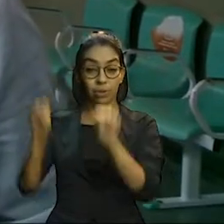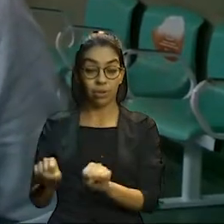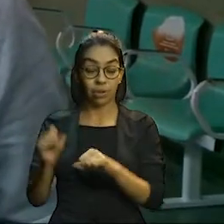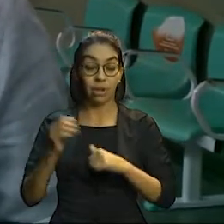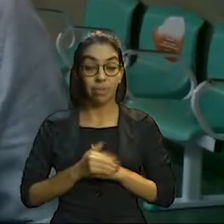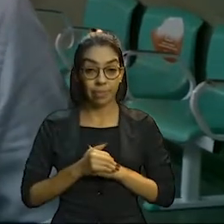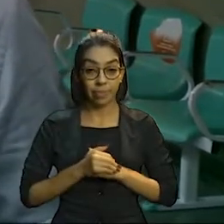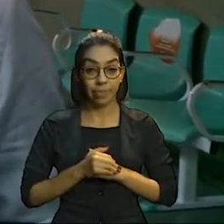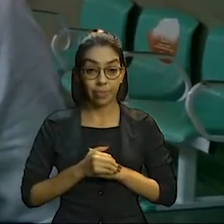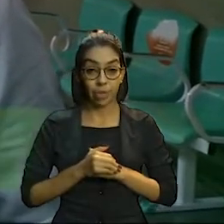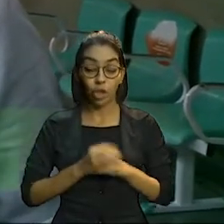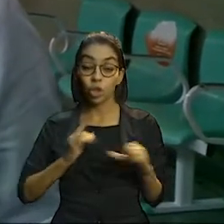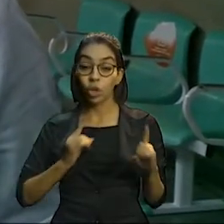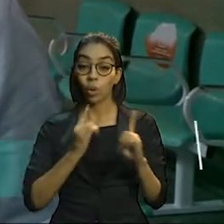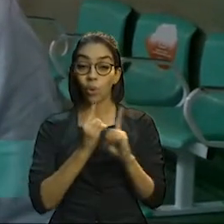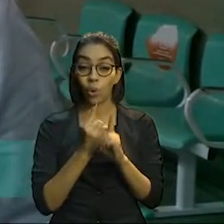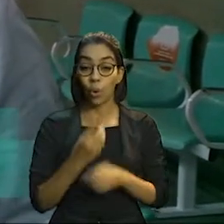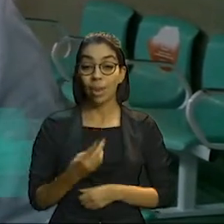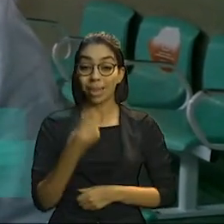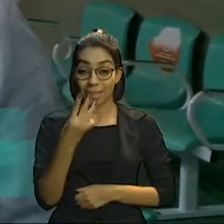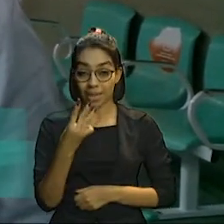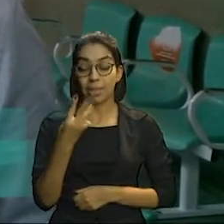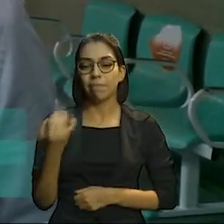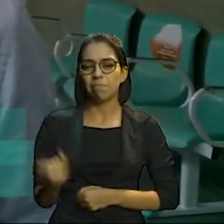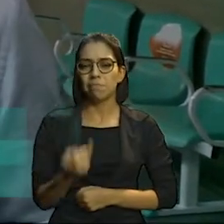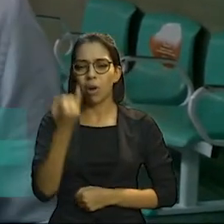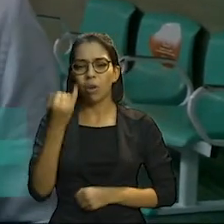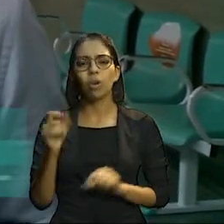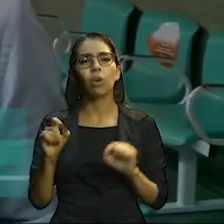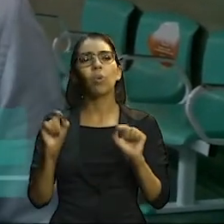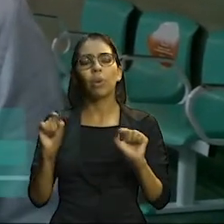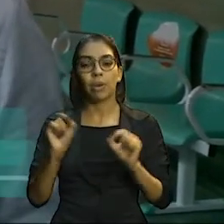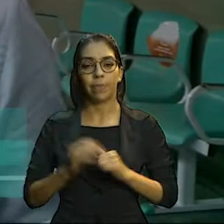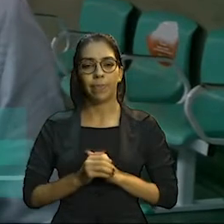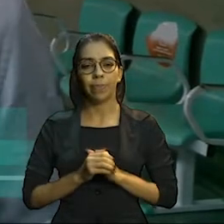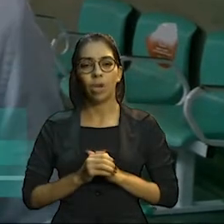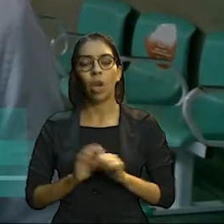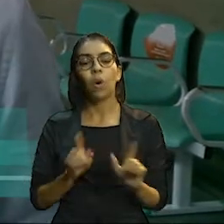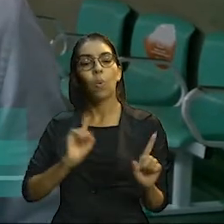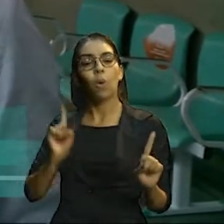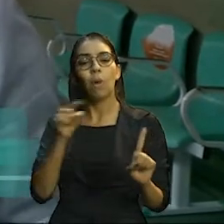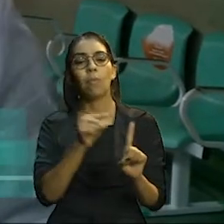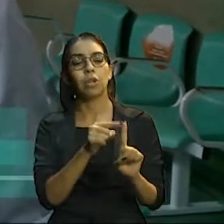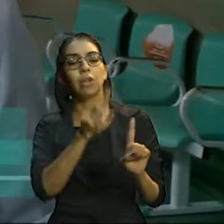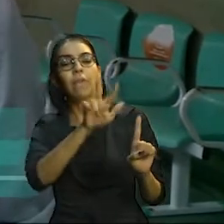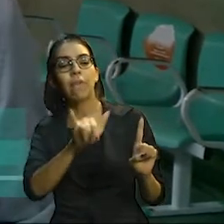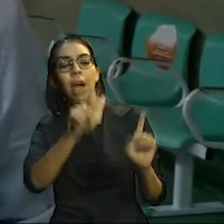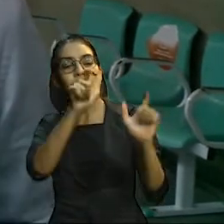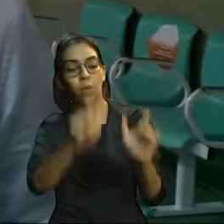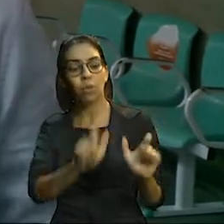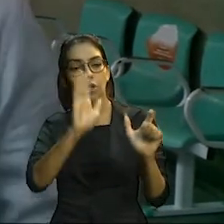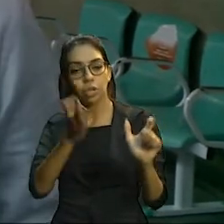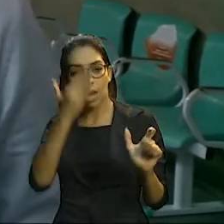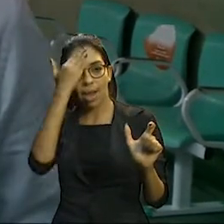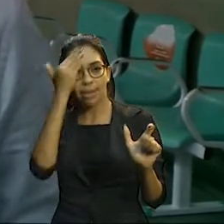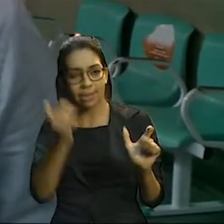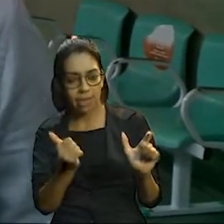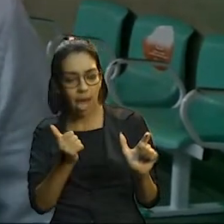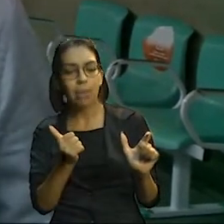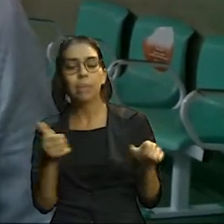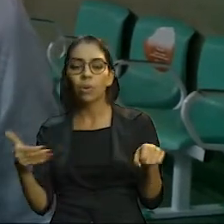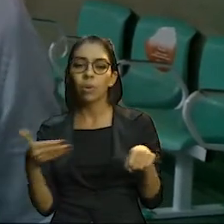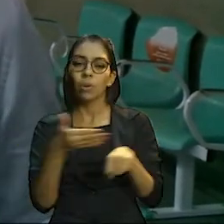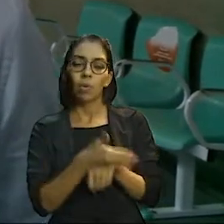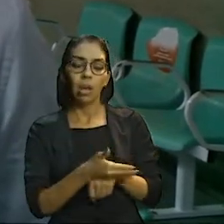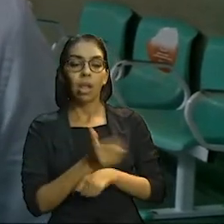que são primordiais. Primeiro, saber quais são os destinos das viagens dos nossos usuários. A origem a gente já conhece, quando eles entram nas